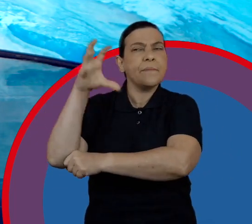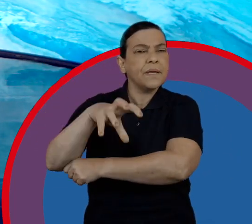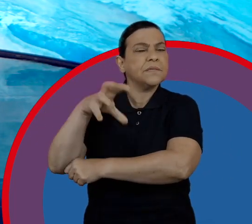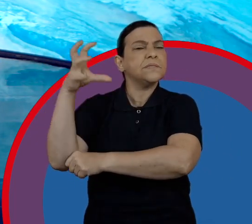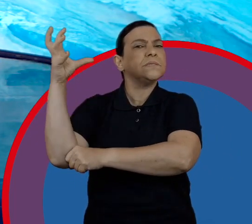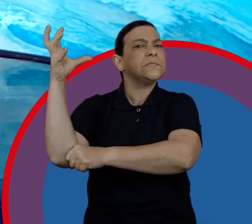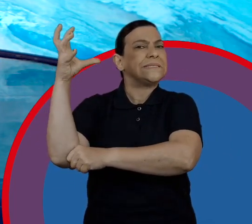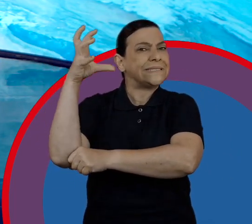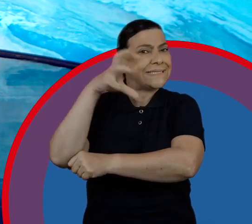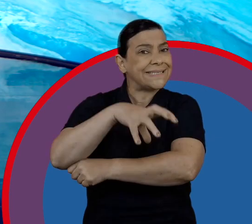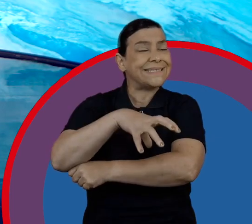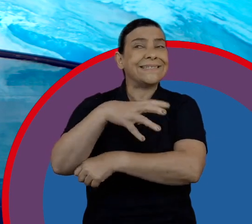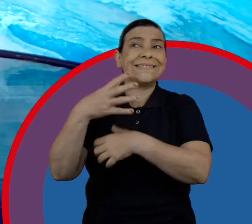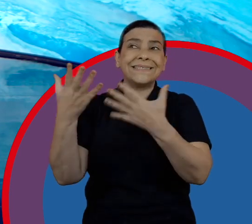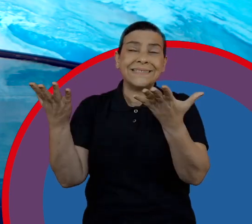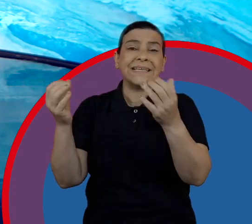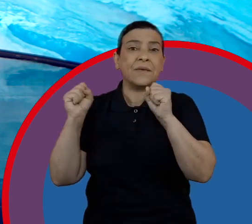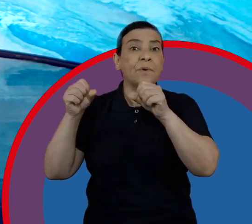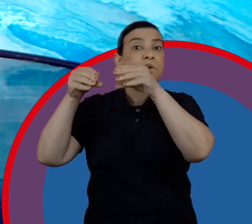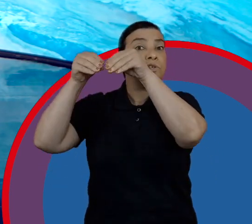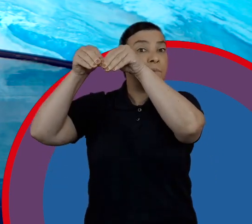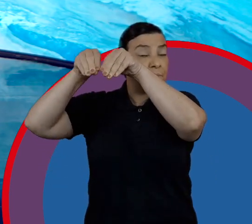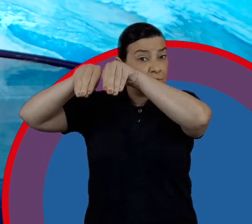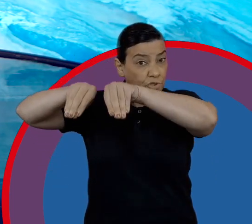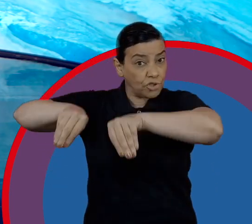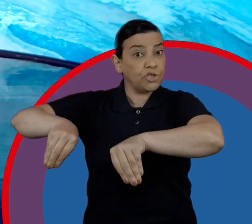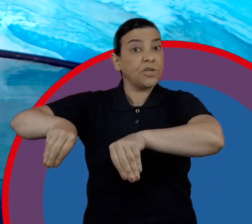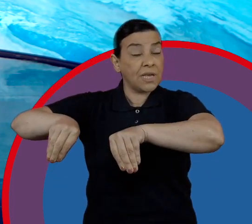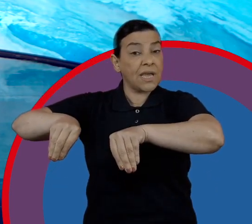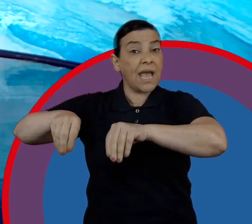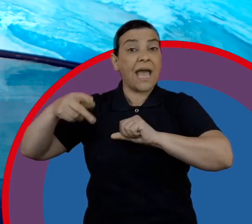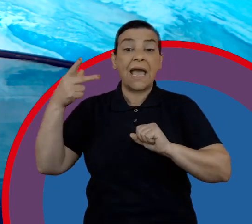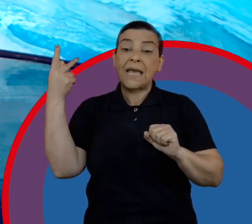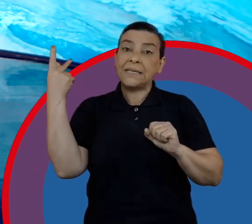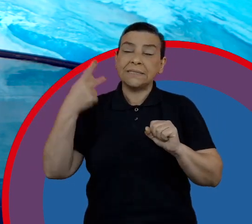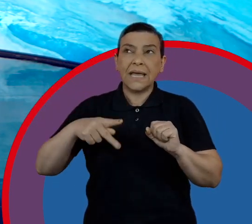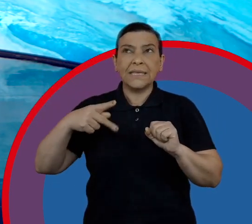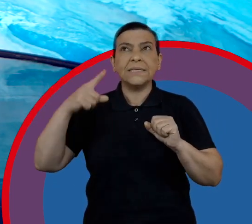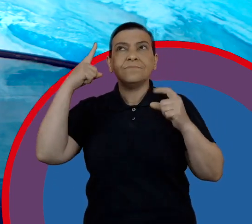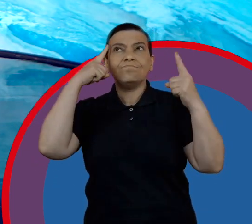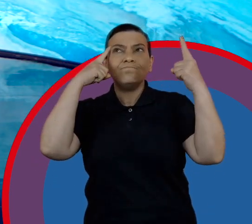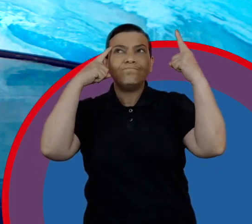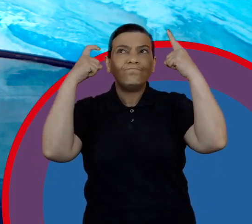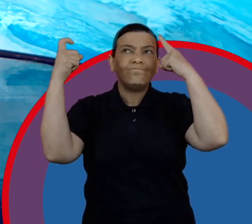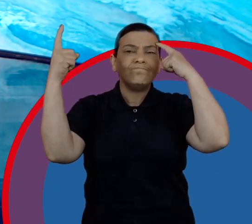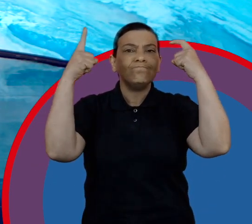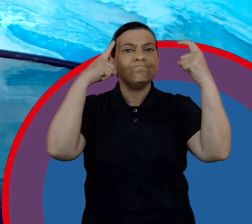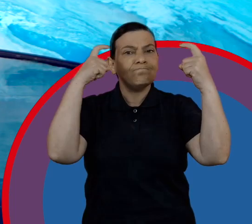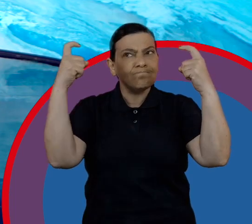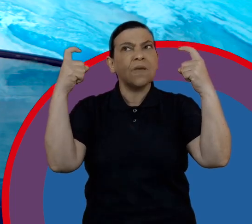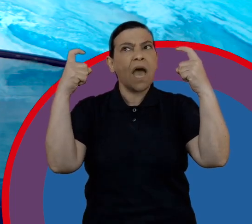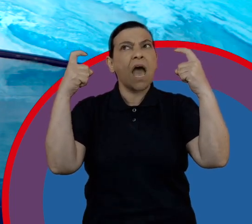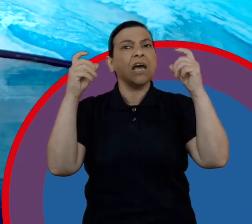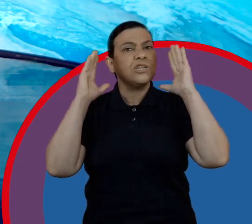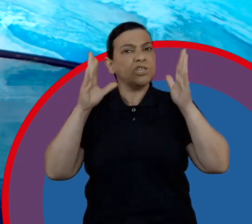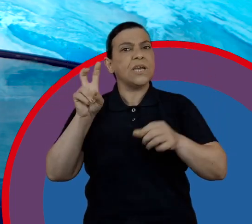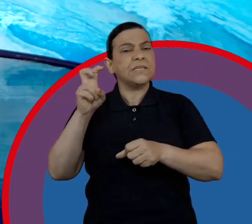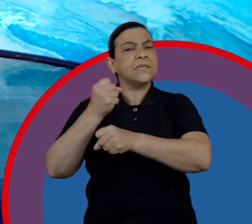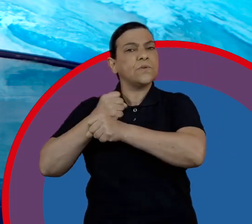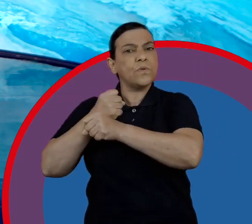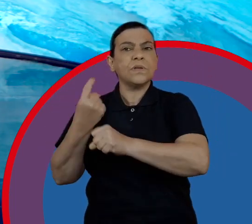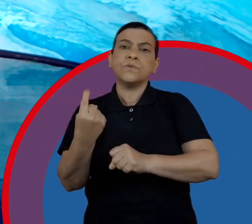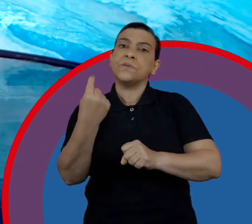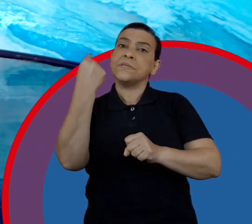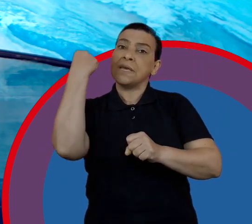desmatamento, o quanto que pode ser estabelecido de desmatamento com uma produção não sustentável, investiu há cinco anos